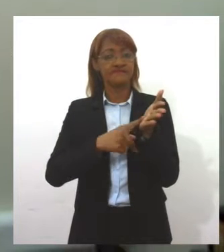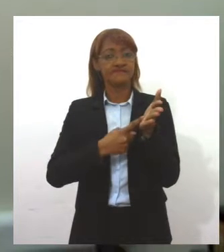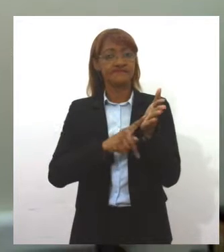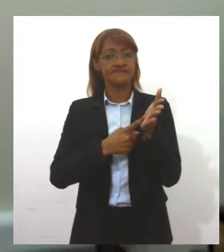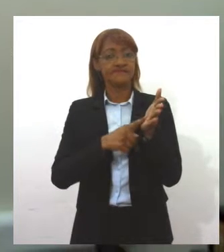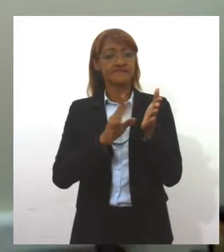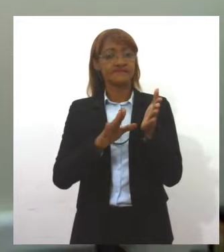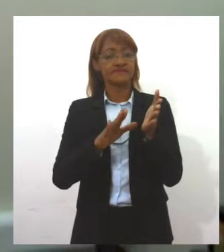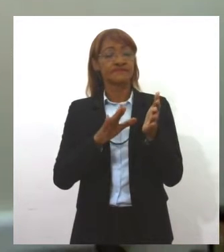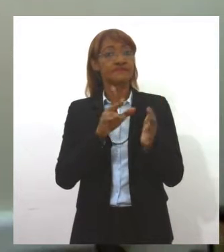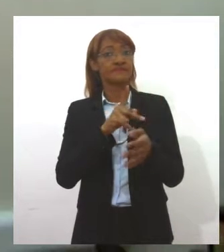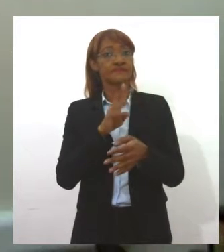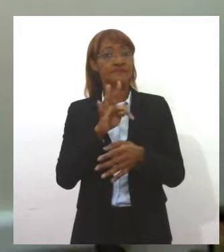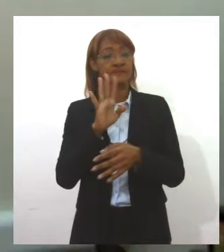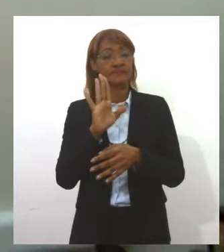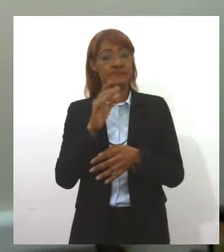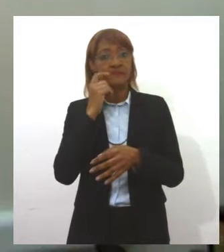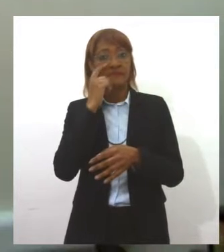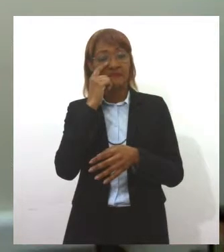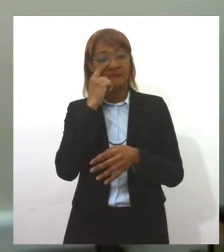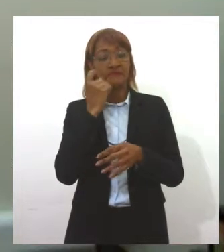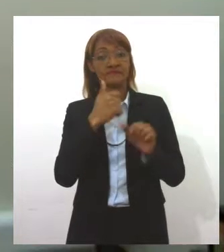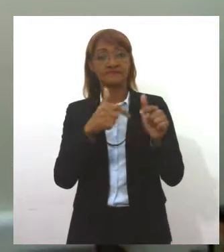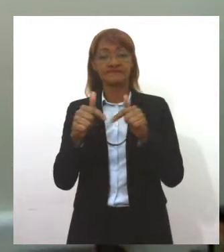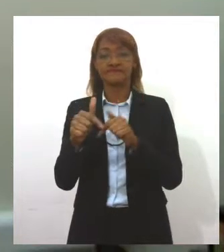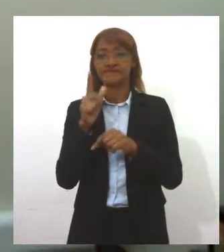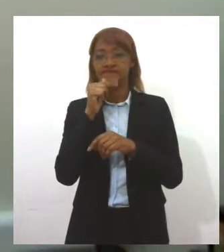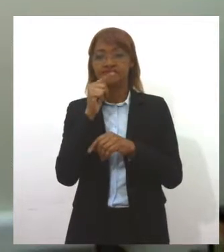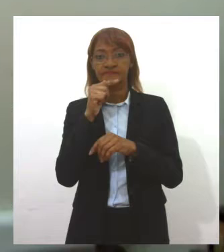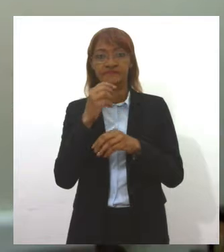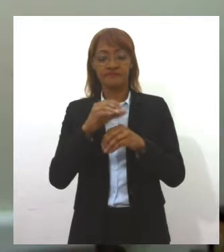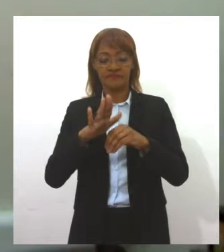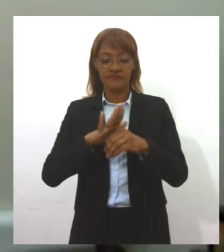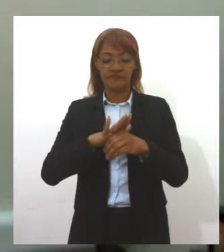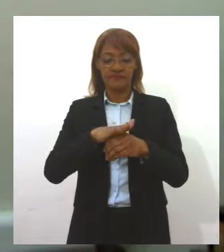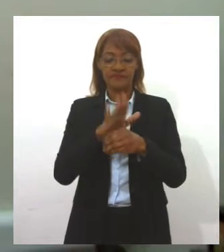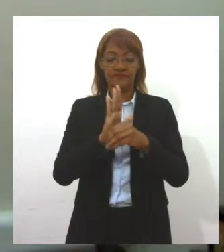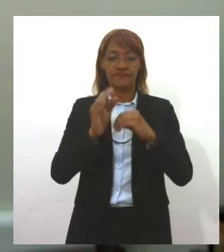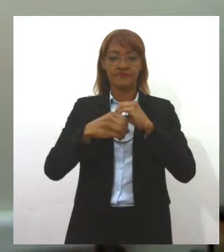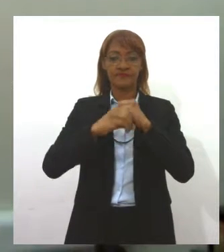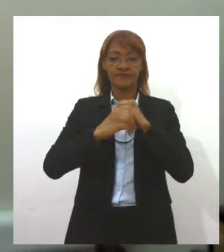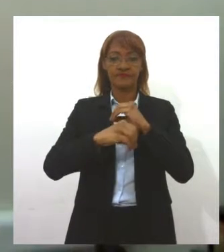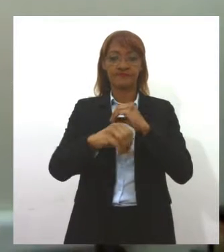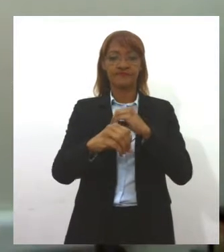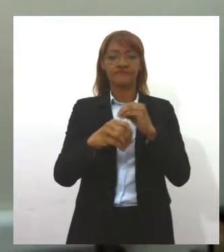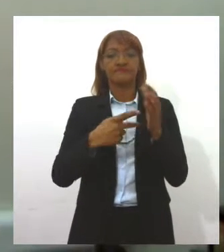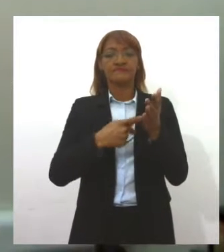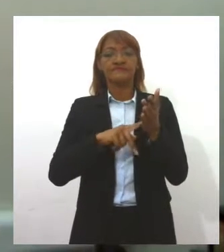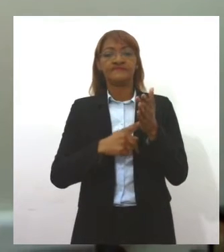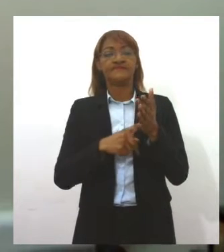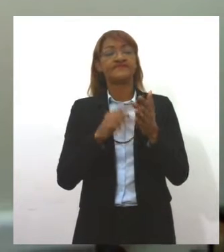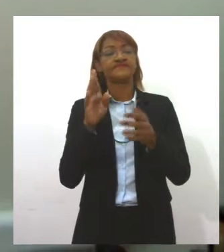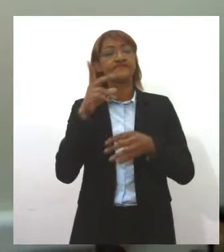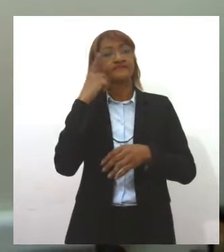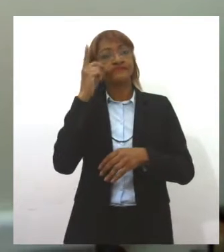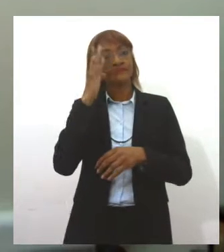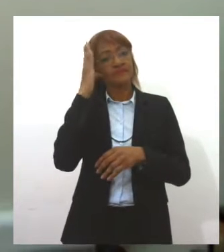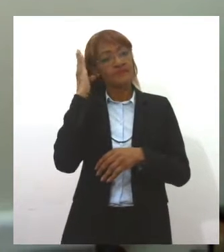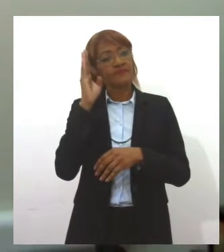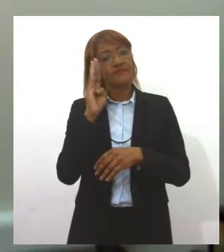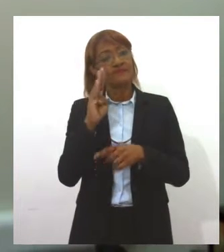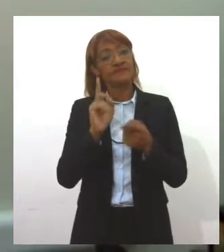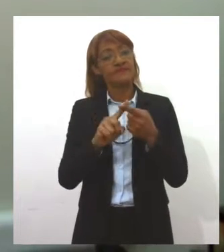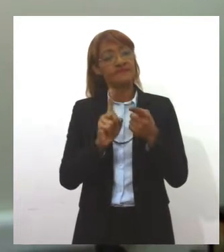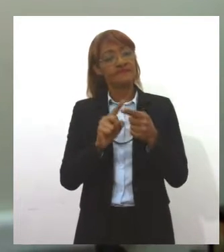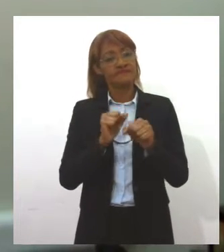Indústria da Purificação, Distribuição de Água e Serviços de Esgoto, o SINDSAM. O deputado estadual Irã Barbosa defendeu que